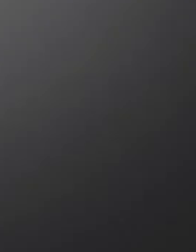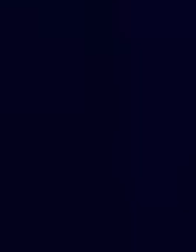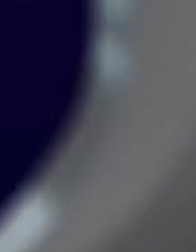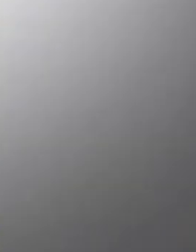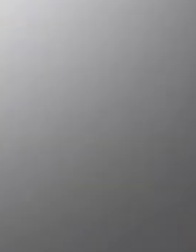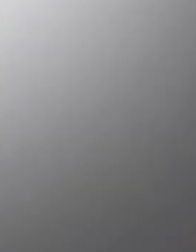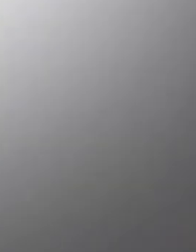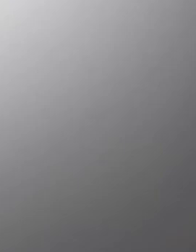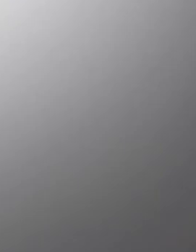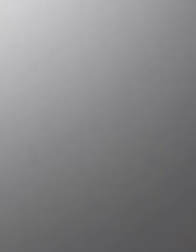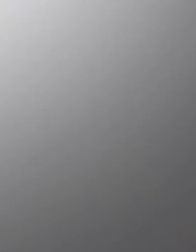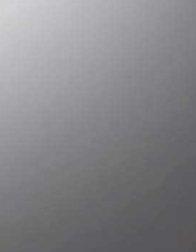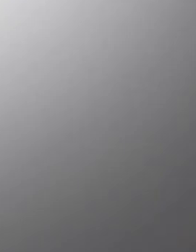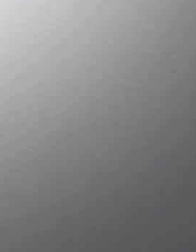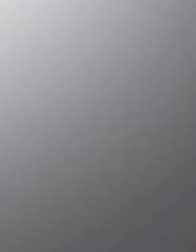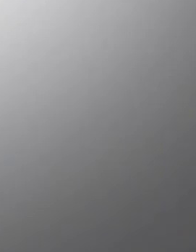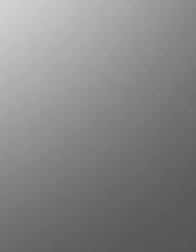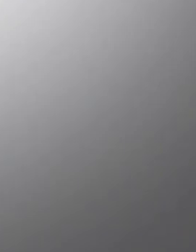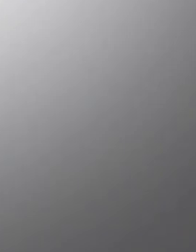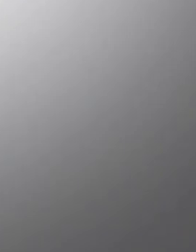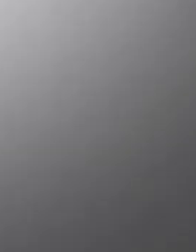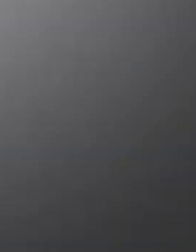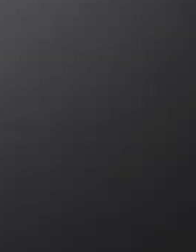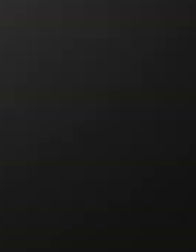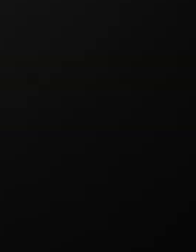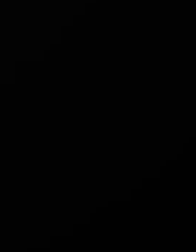Música Música Música Legenda